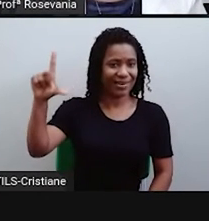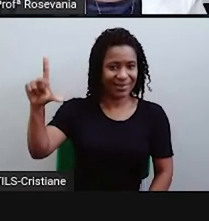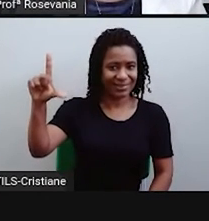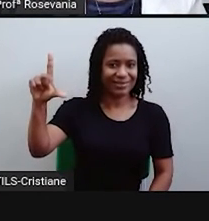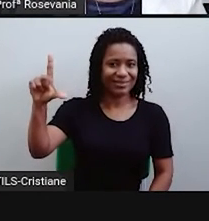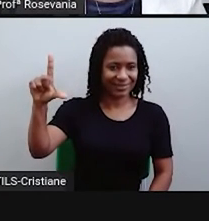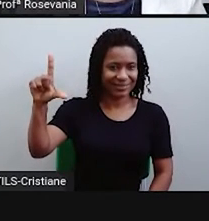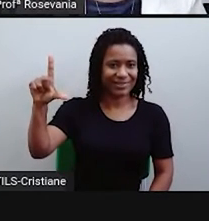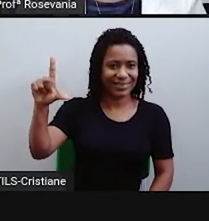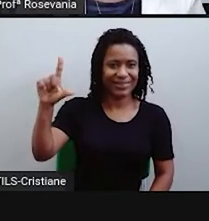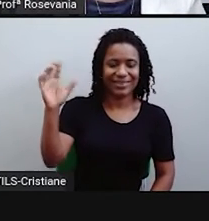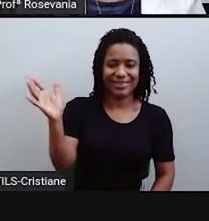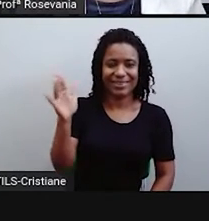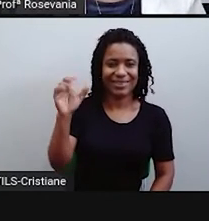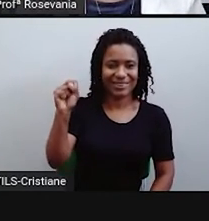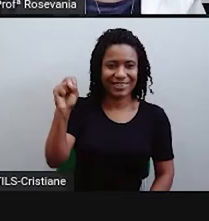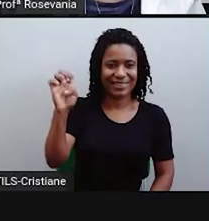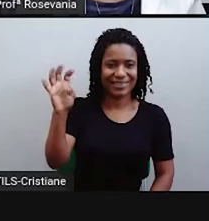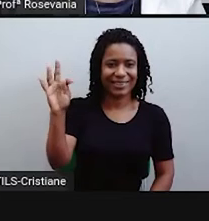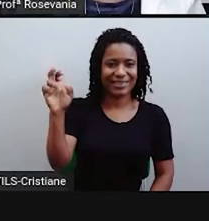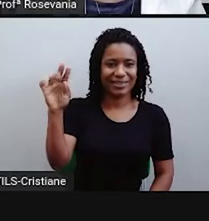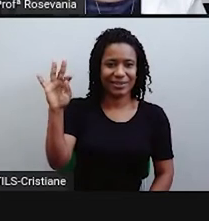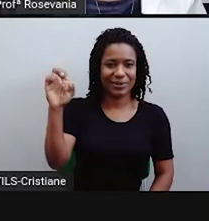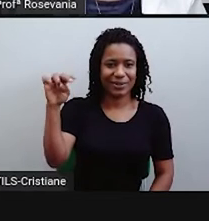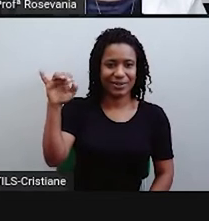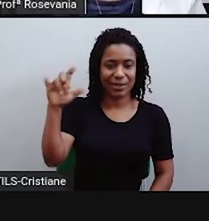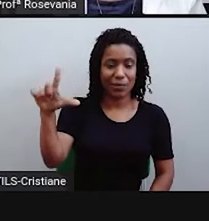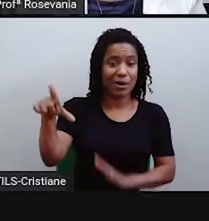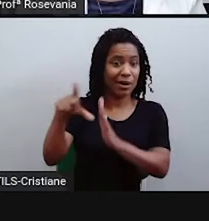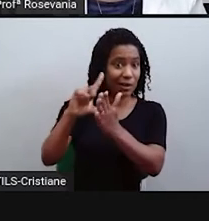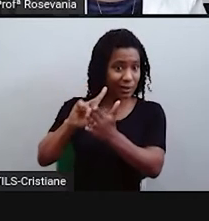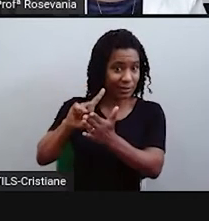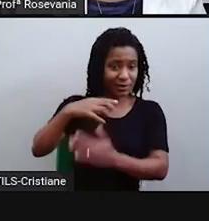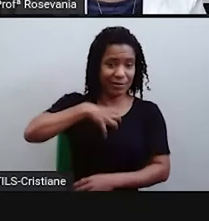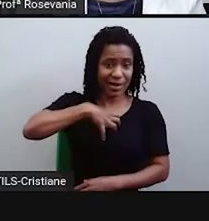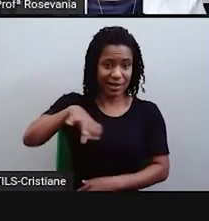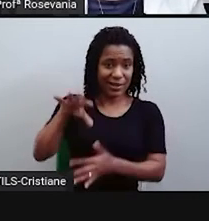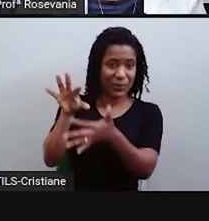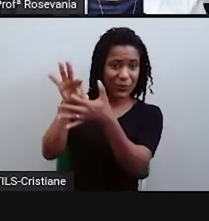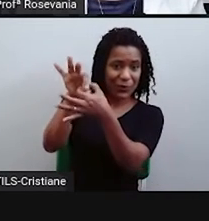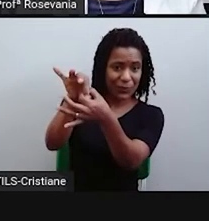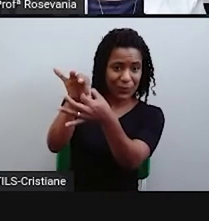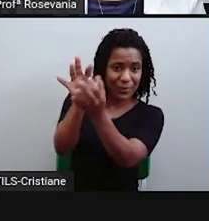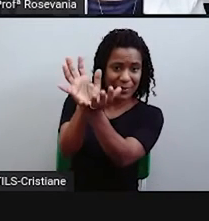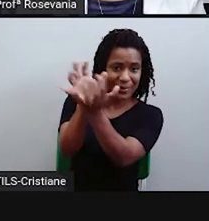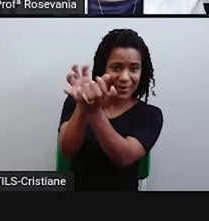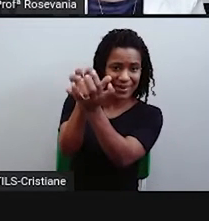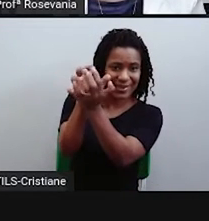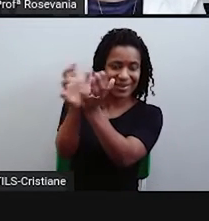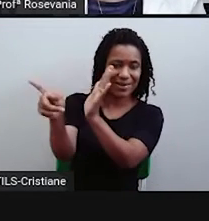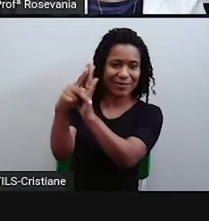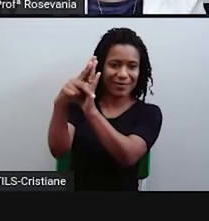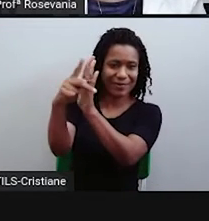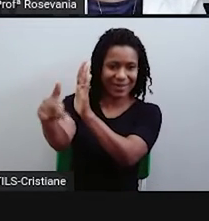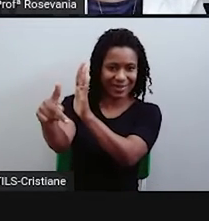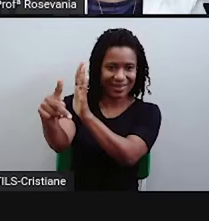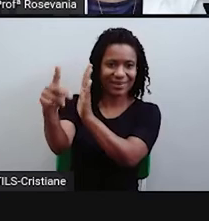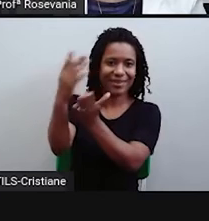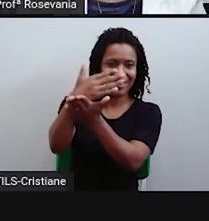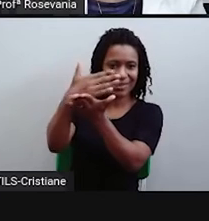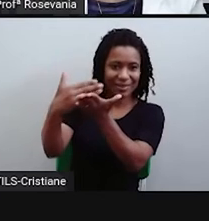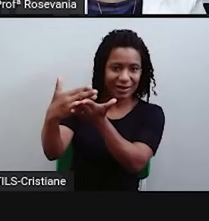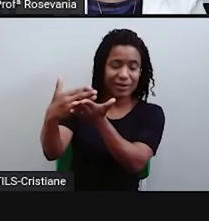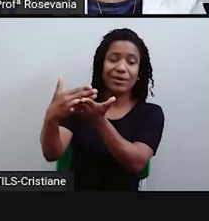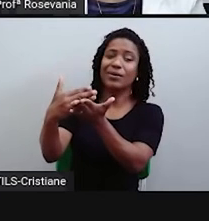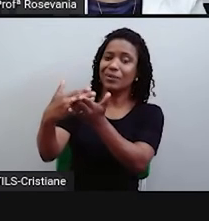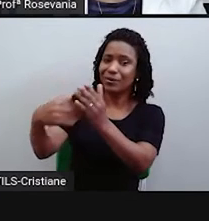que antes pertencia a Pernambuco, aqui agora, né, já, no caso, a margem, né, esquerda do São Francisco toda pertencia